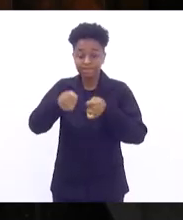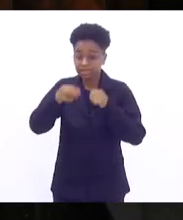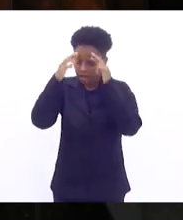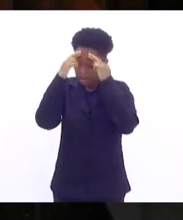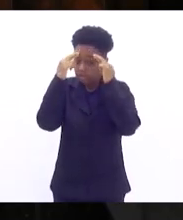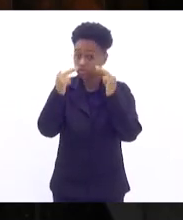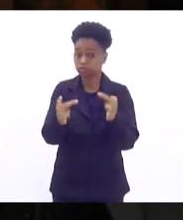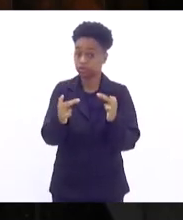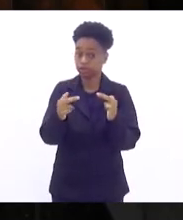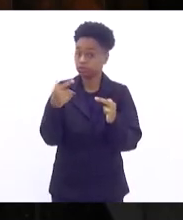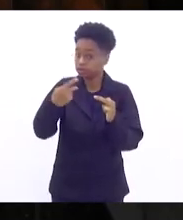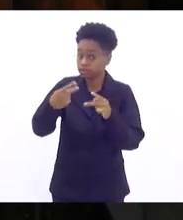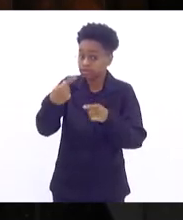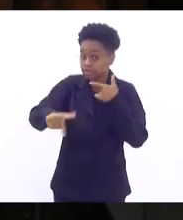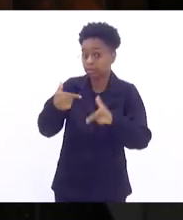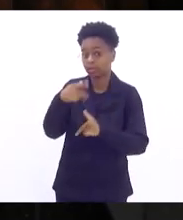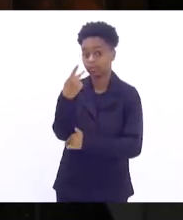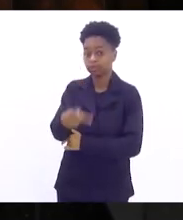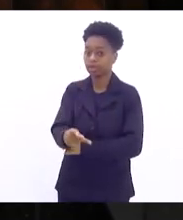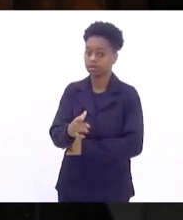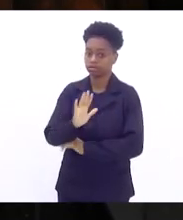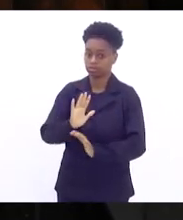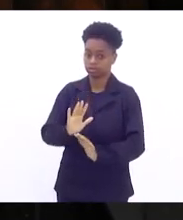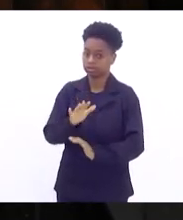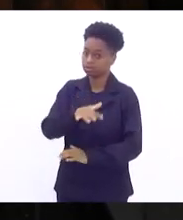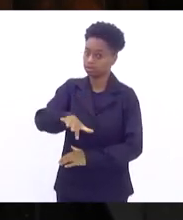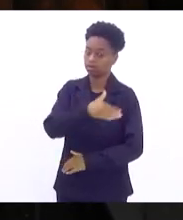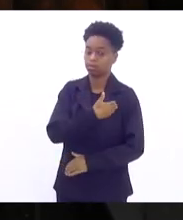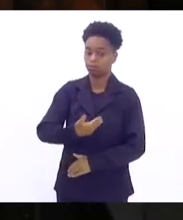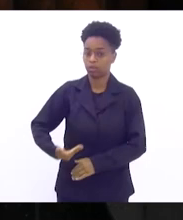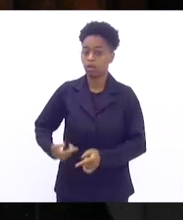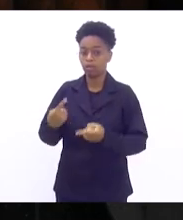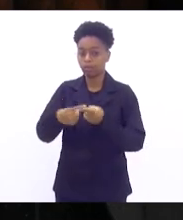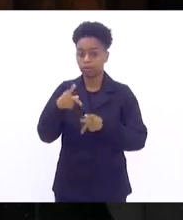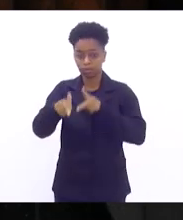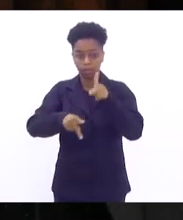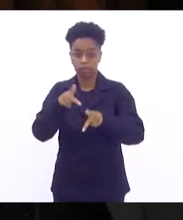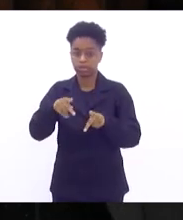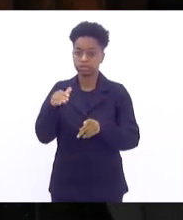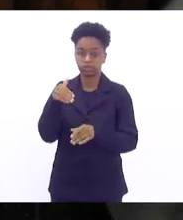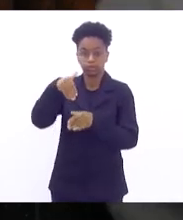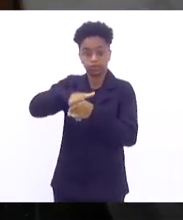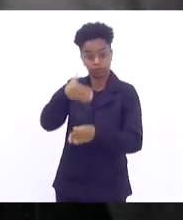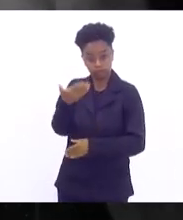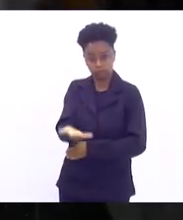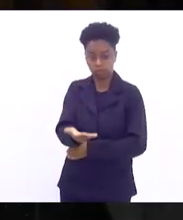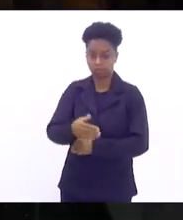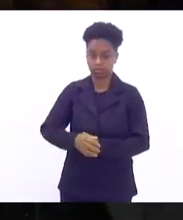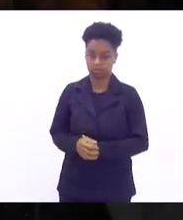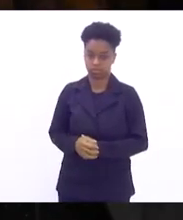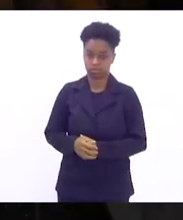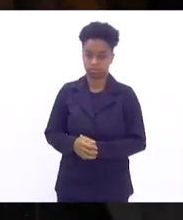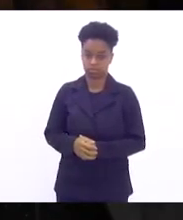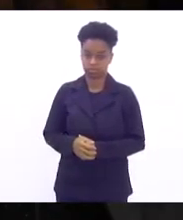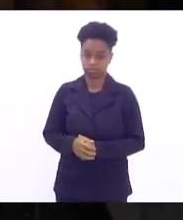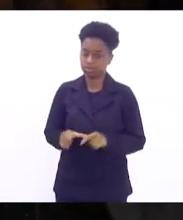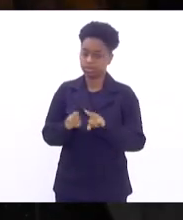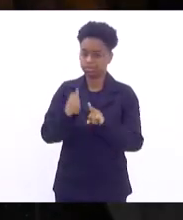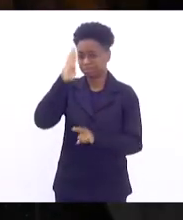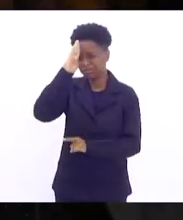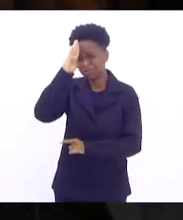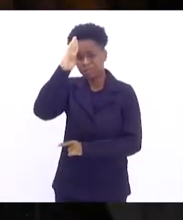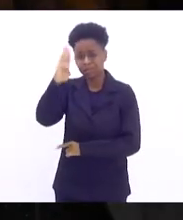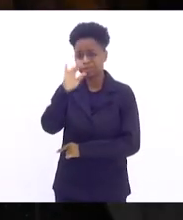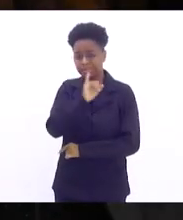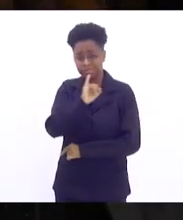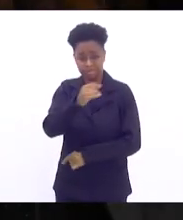à função pública que o cidadão exerce. E muito mais ainda se